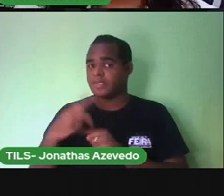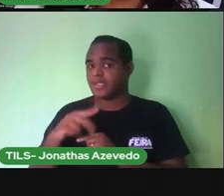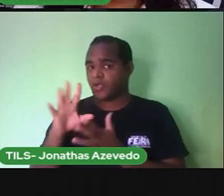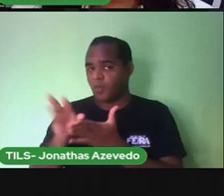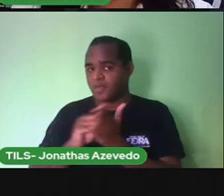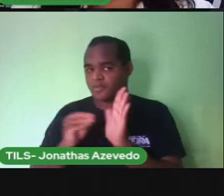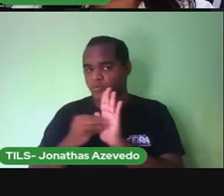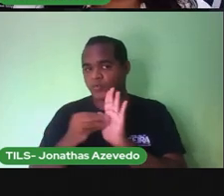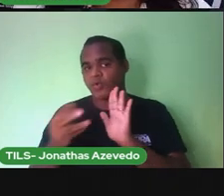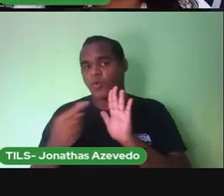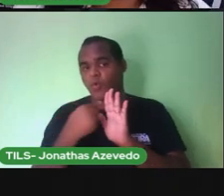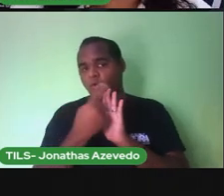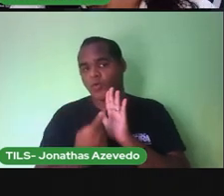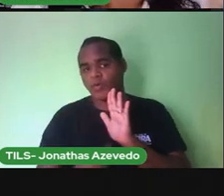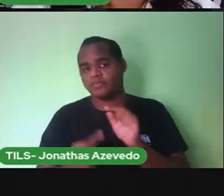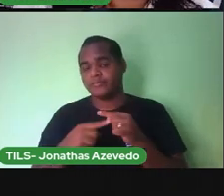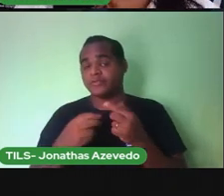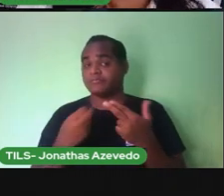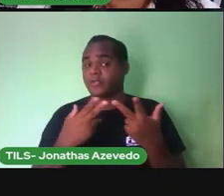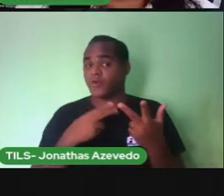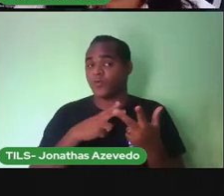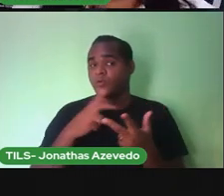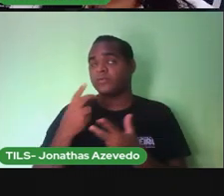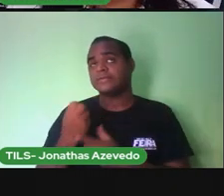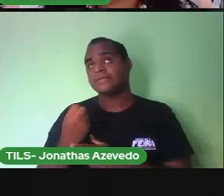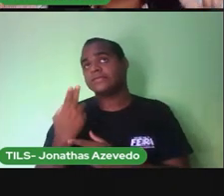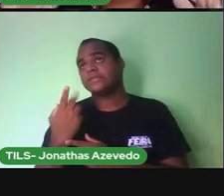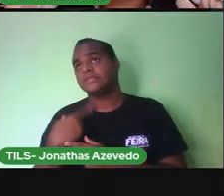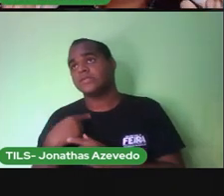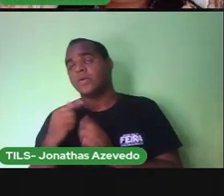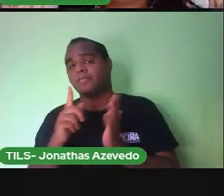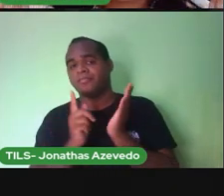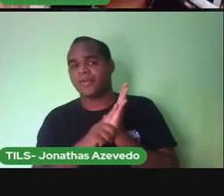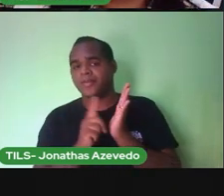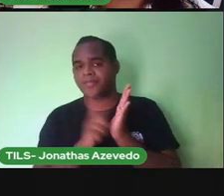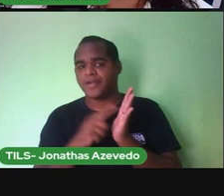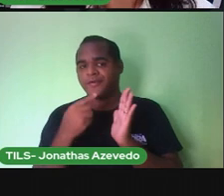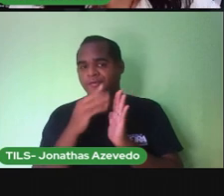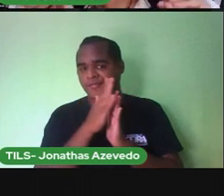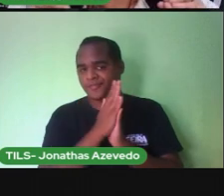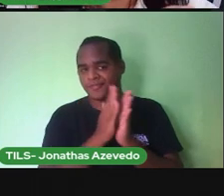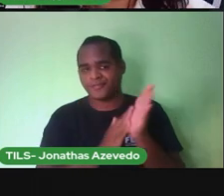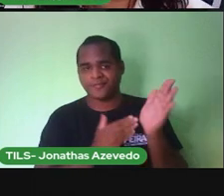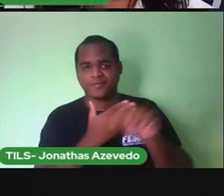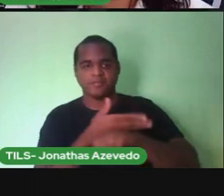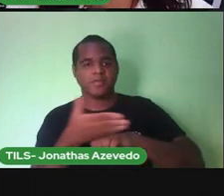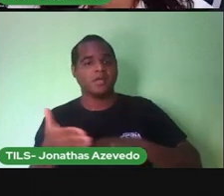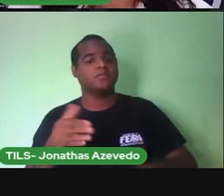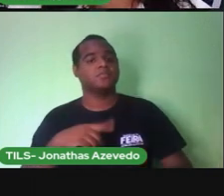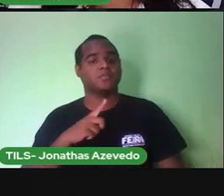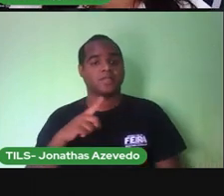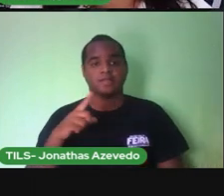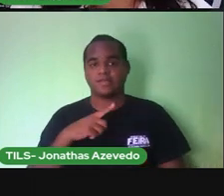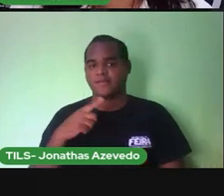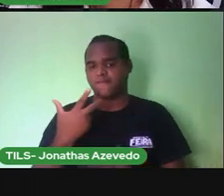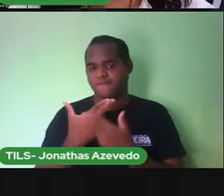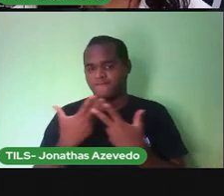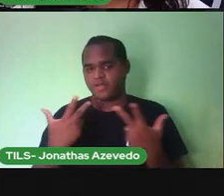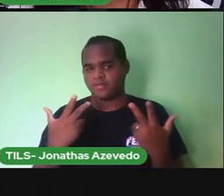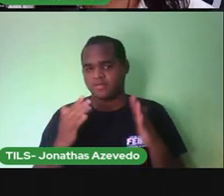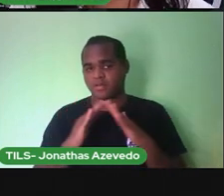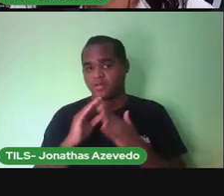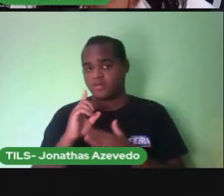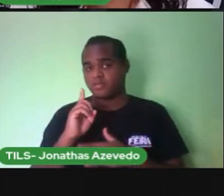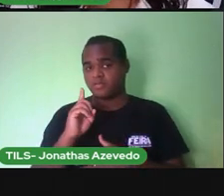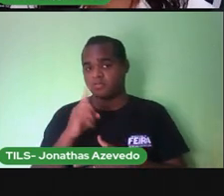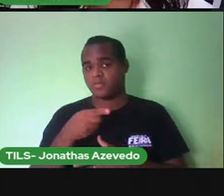folha pautada que a escola enviou ou no papel sofite que é o papel ofício branquinho o material que a escola mandou é